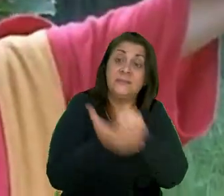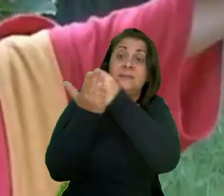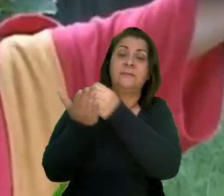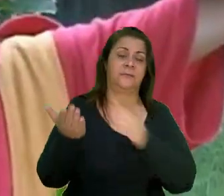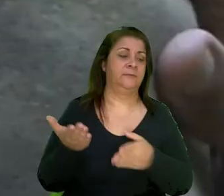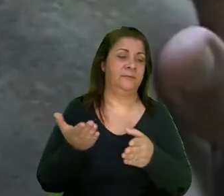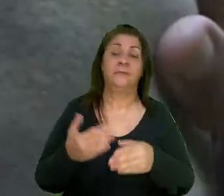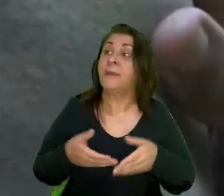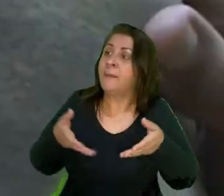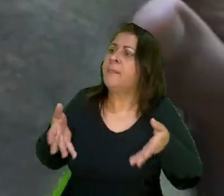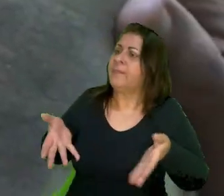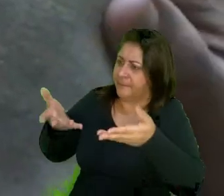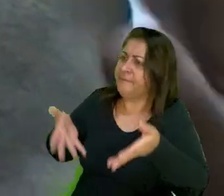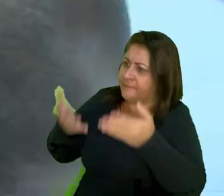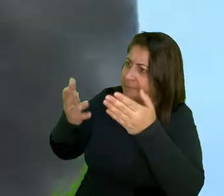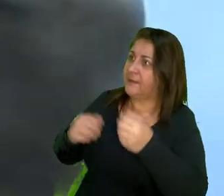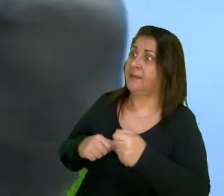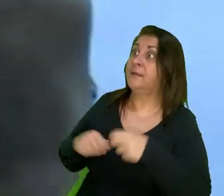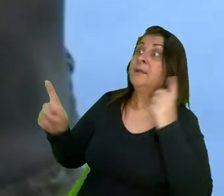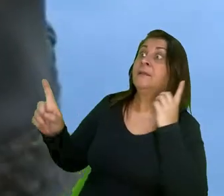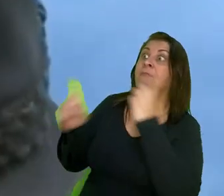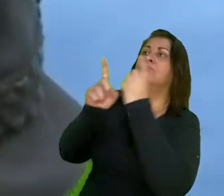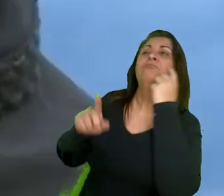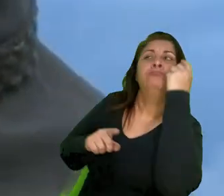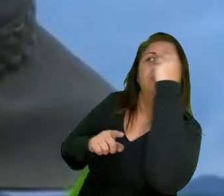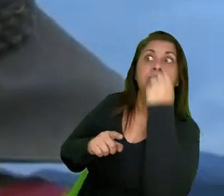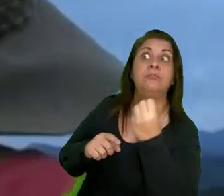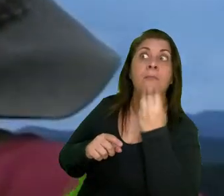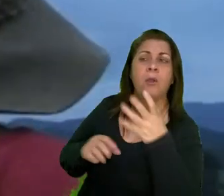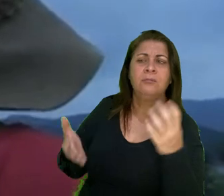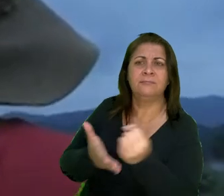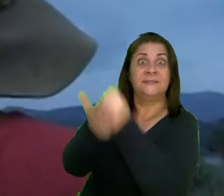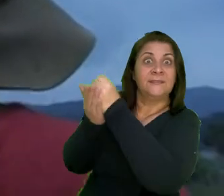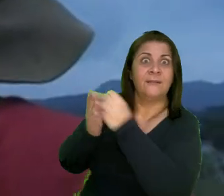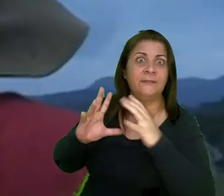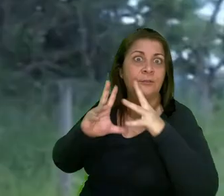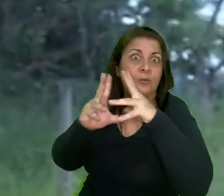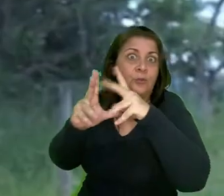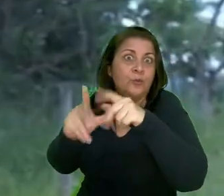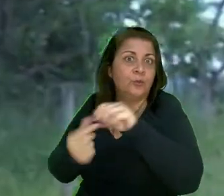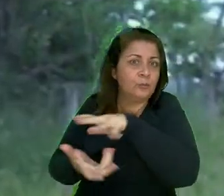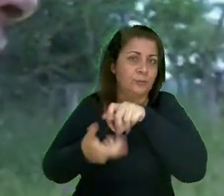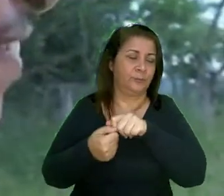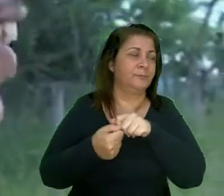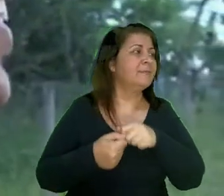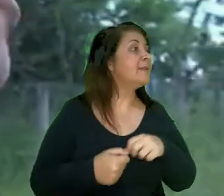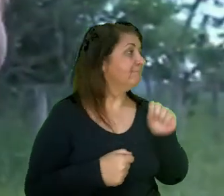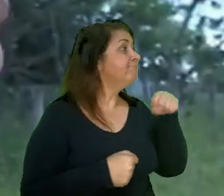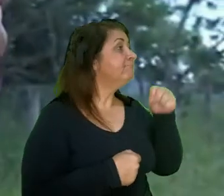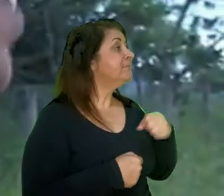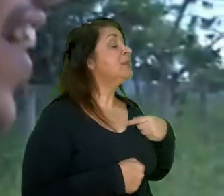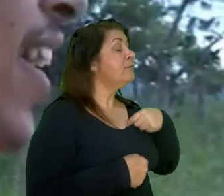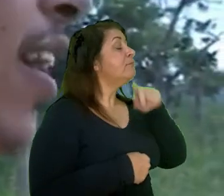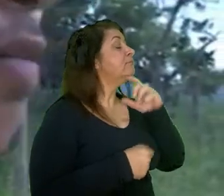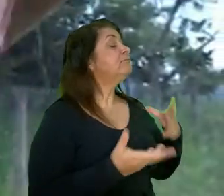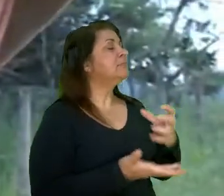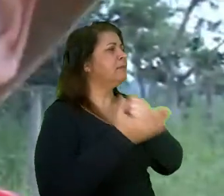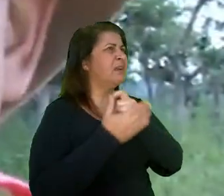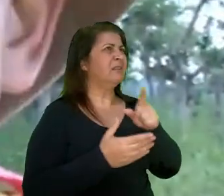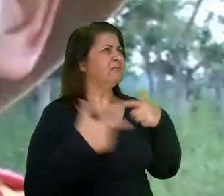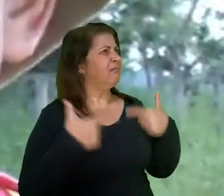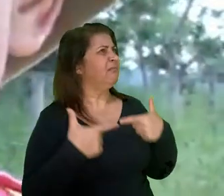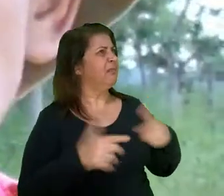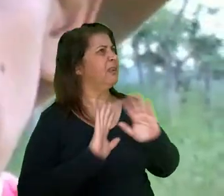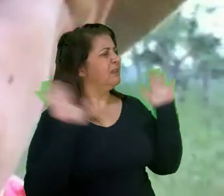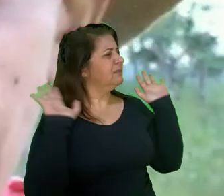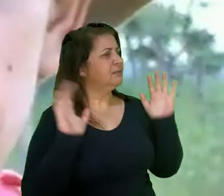salvar os bichinhos. Então ande, caçador. Ache o zóio bão. Salve todo mundo. Tá bom. E eu vou salvar. Mãe,